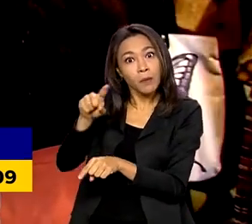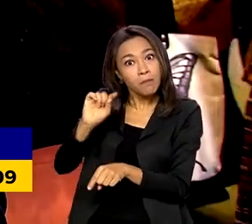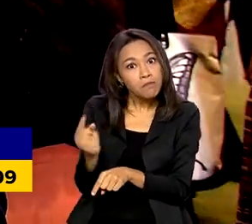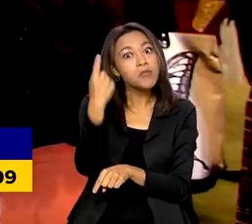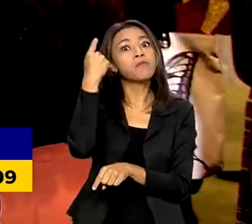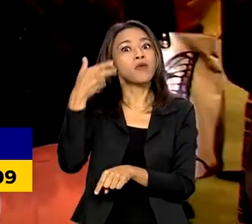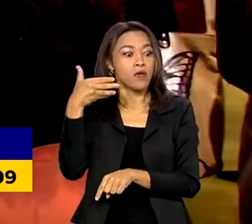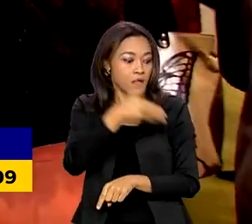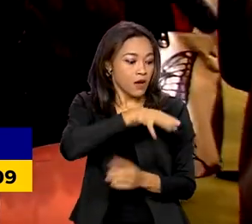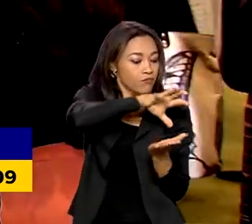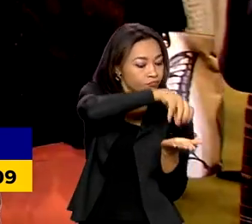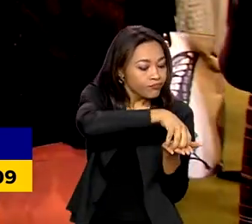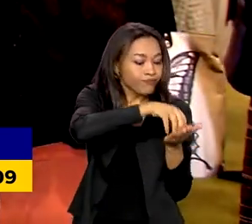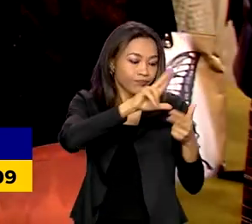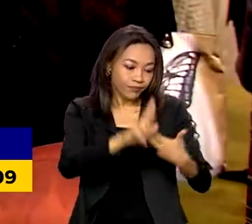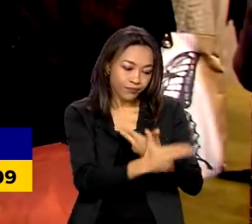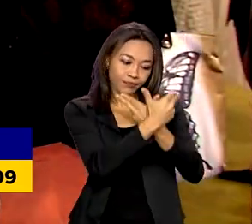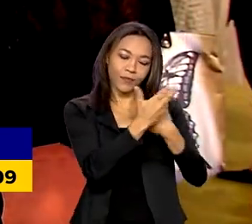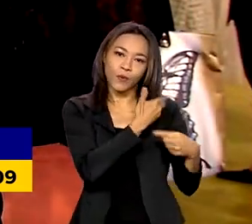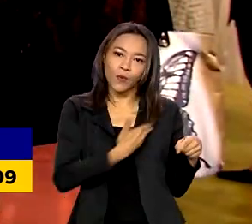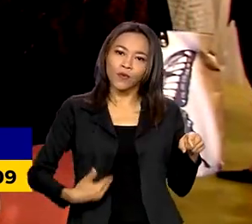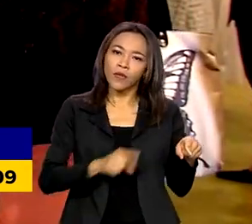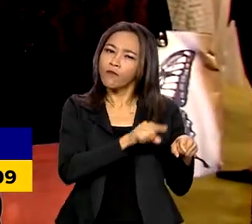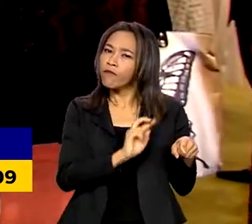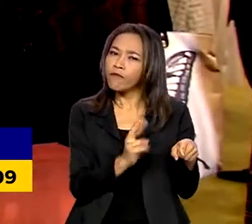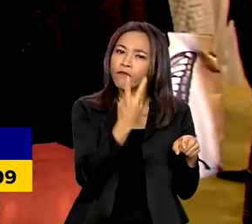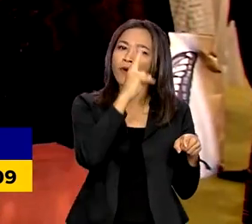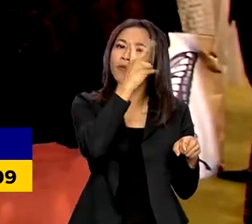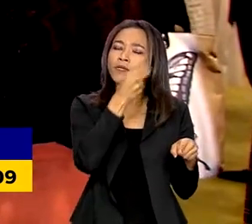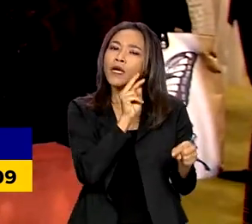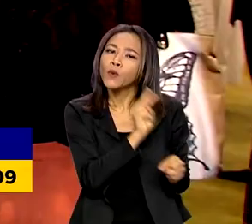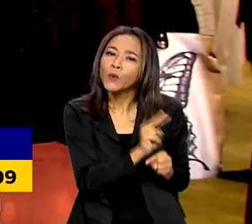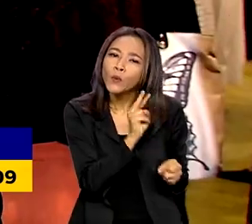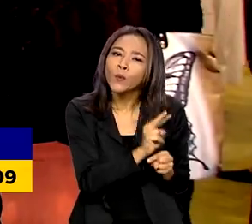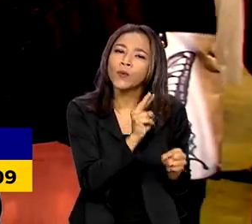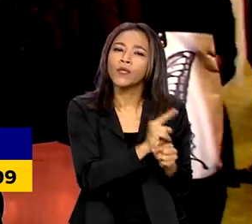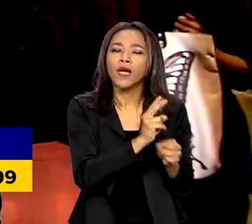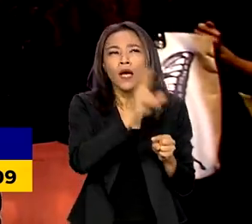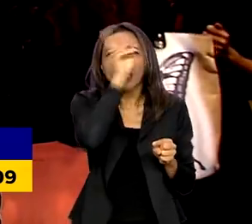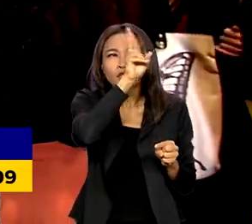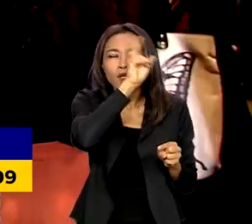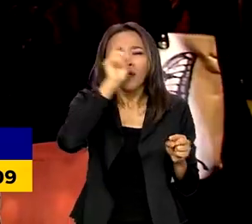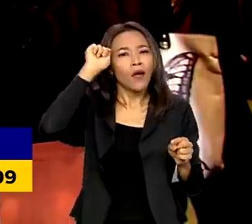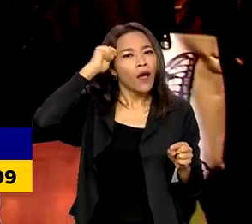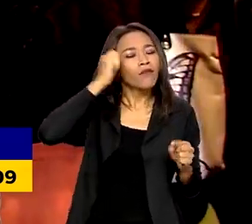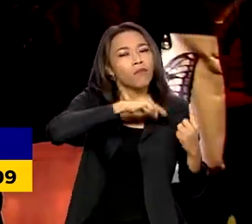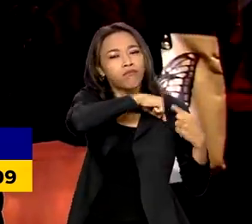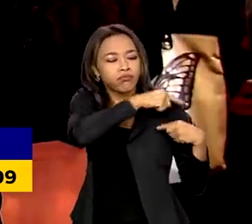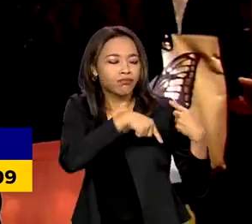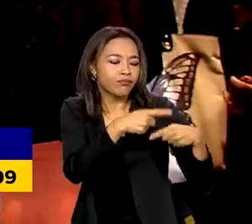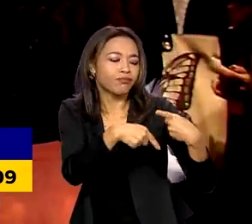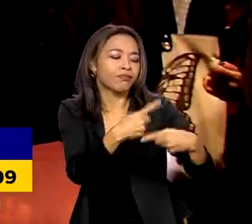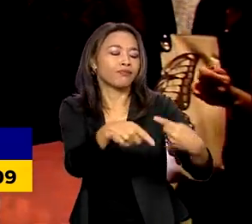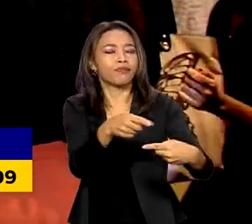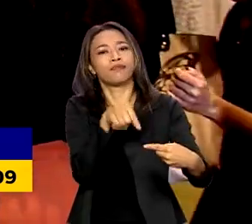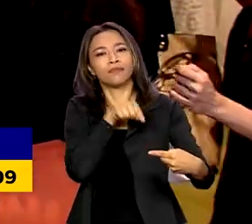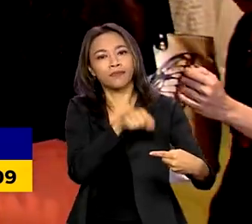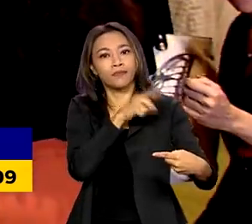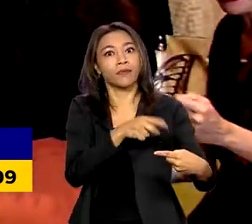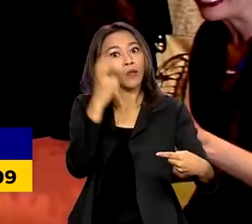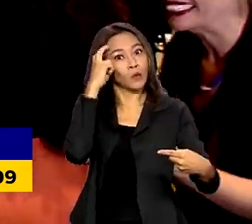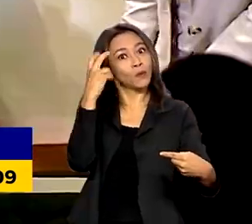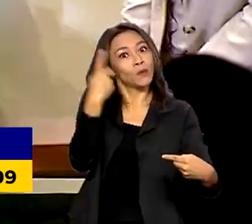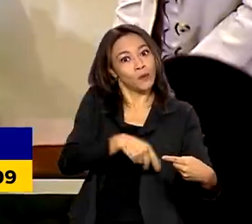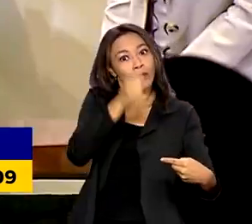pública com a missão de valorizar e preservar o legado africano e promover a história e a cultura negra no